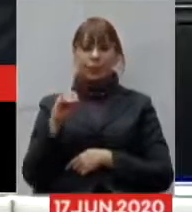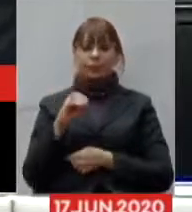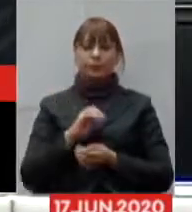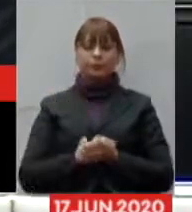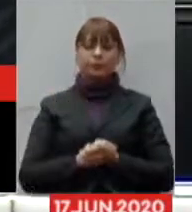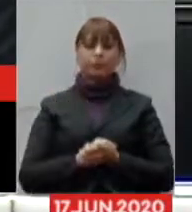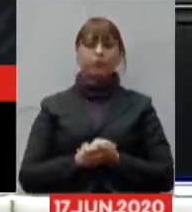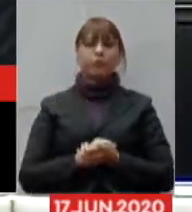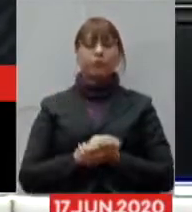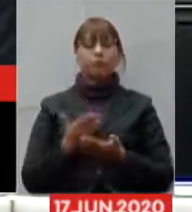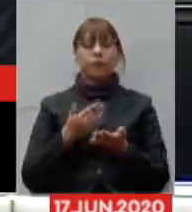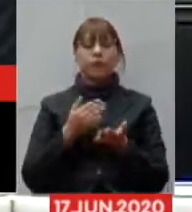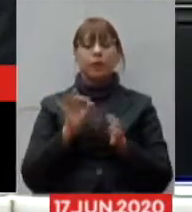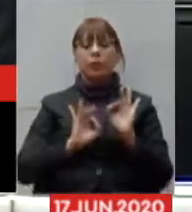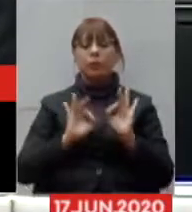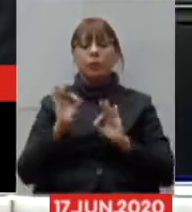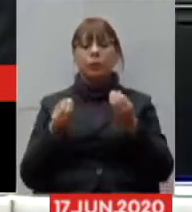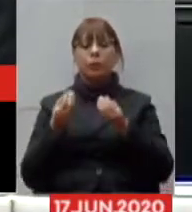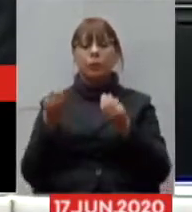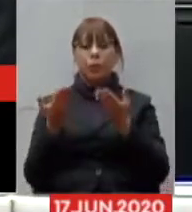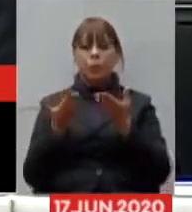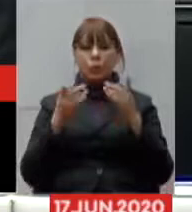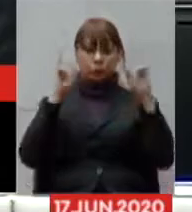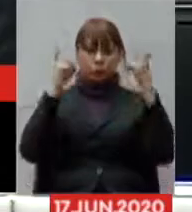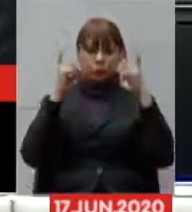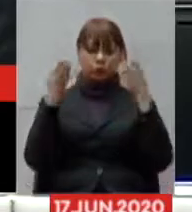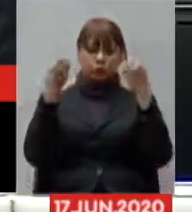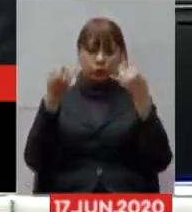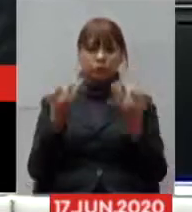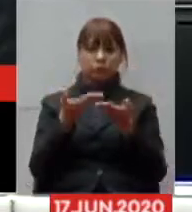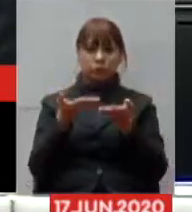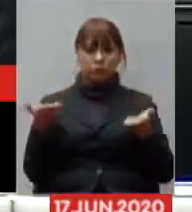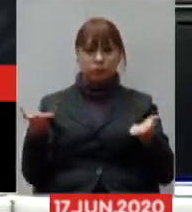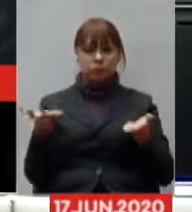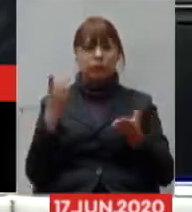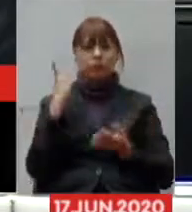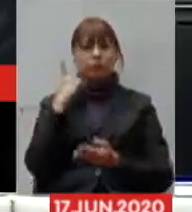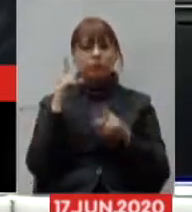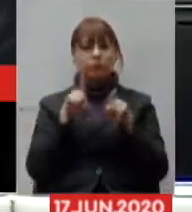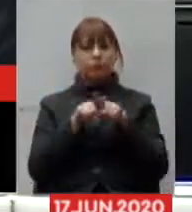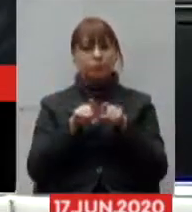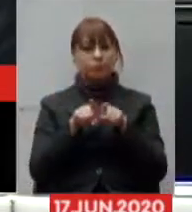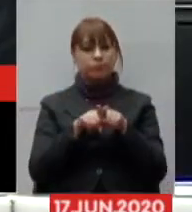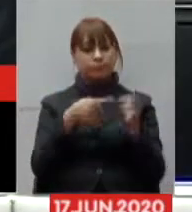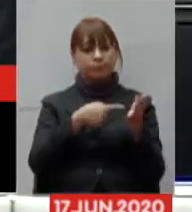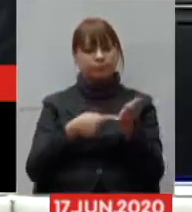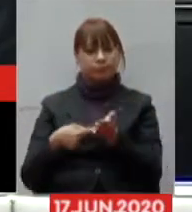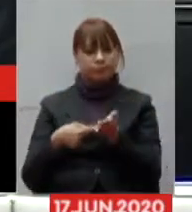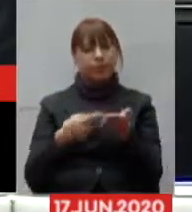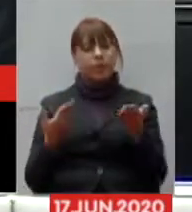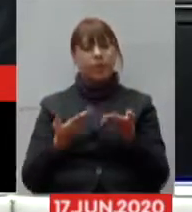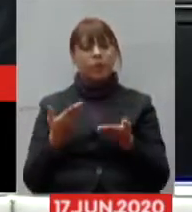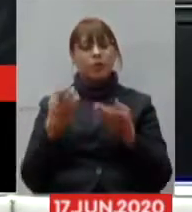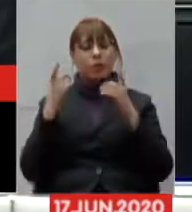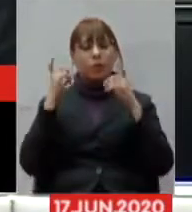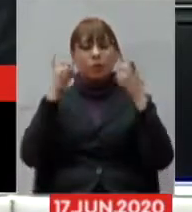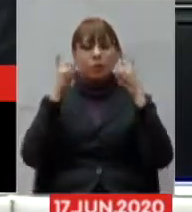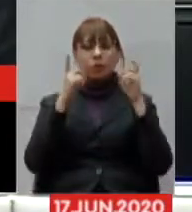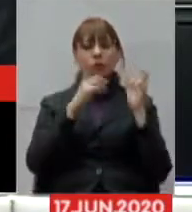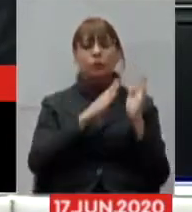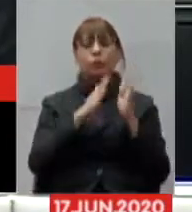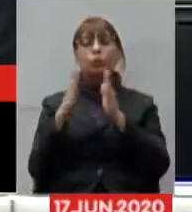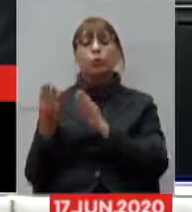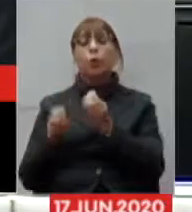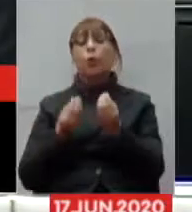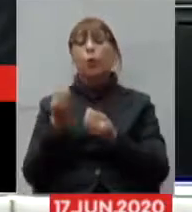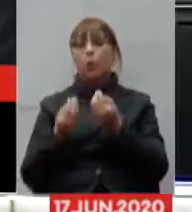organização dos trabalhos, essa presidência comunica aos parlamentares e aos convidados que os atos dessa reunião obedecerão ao